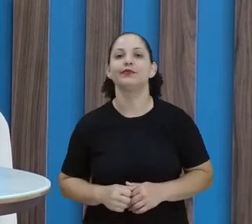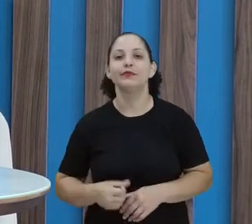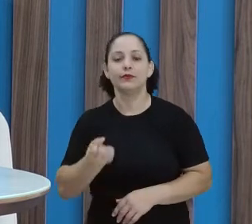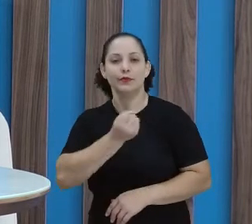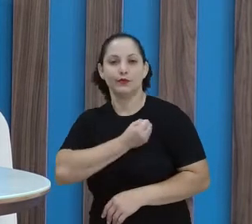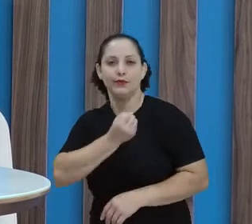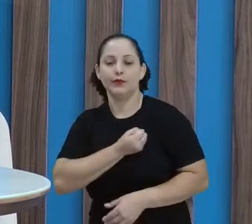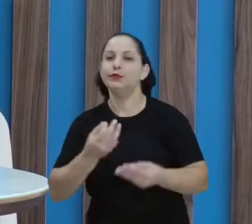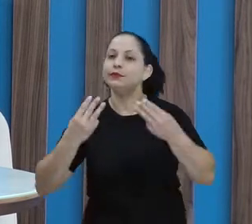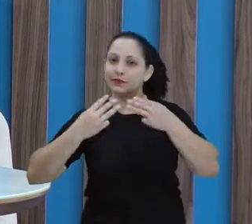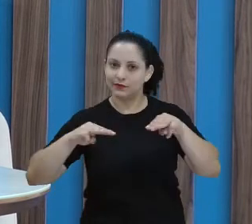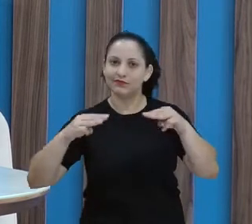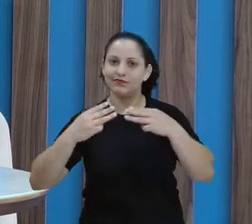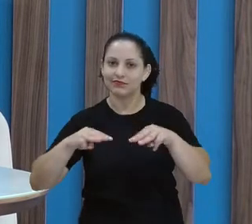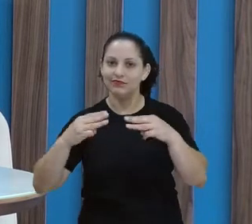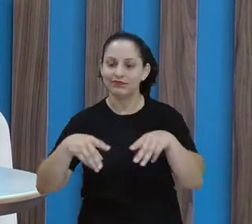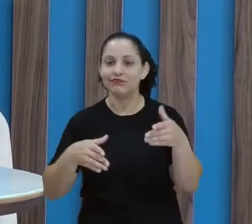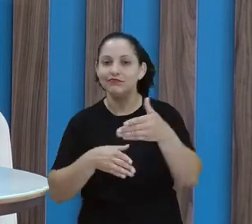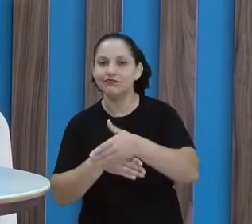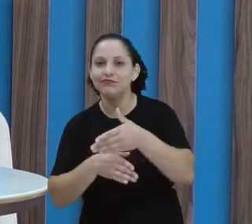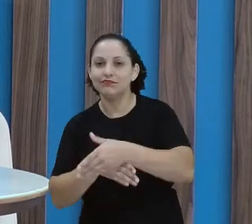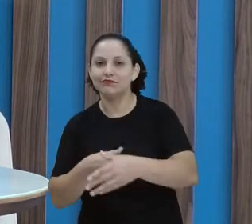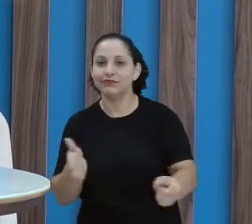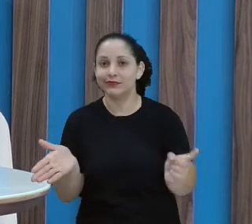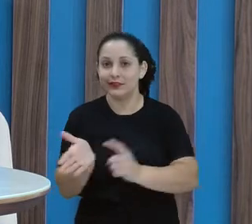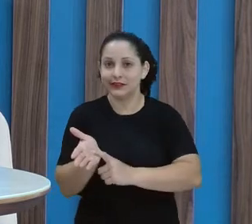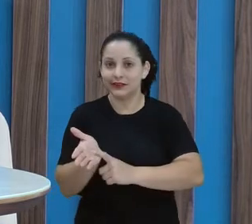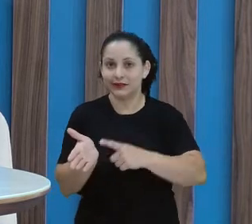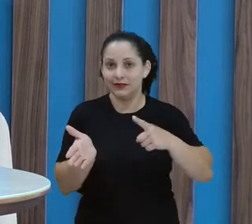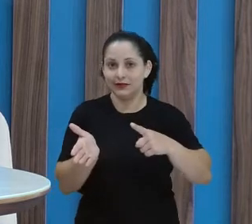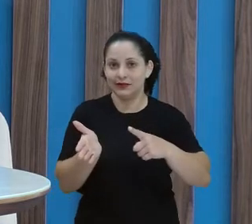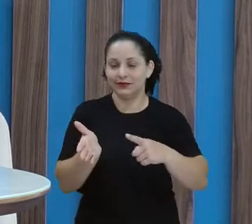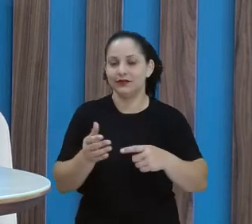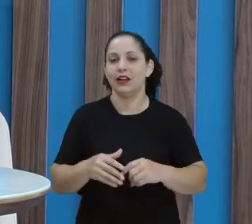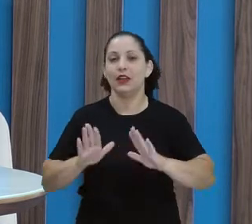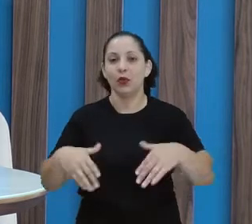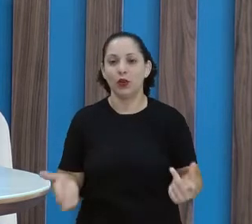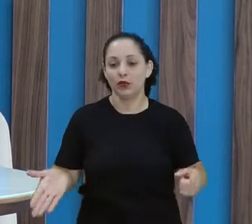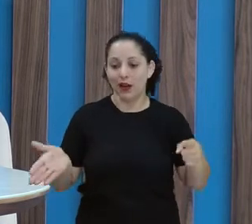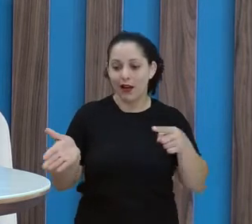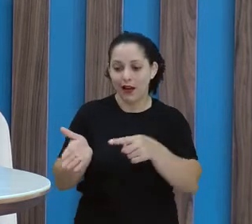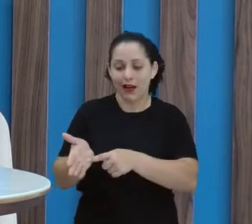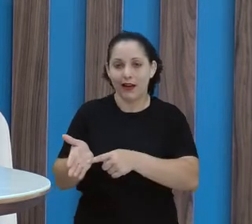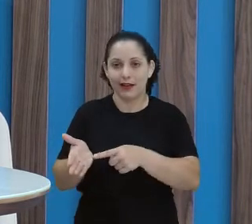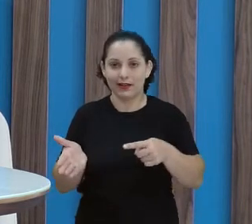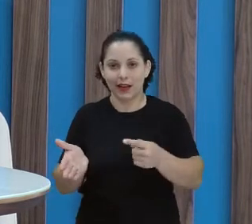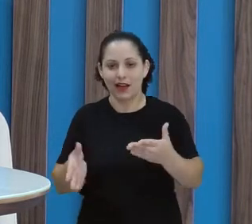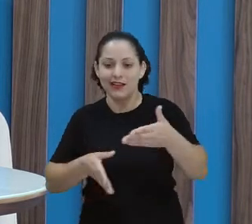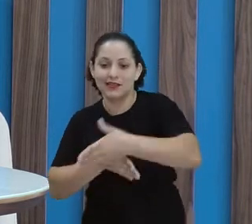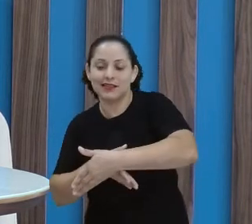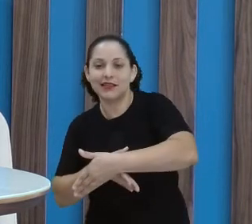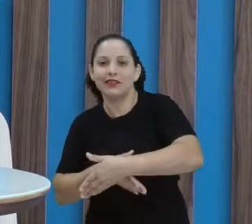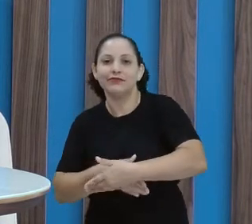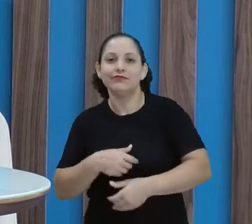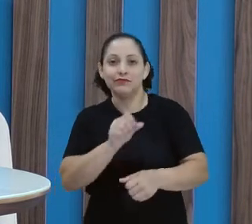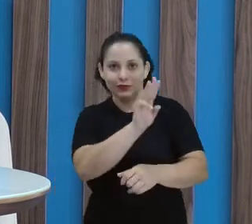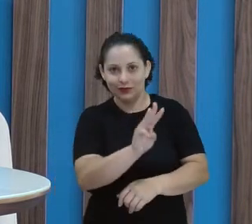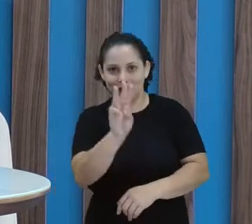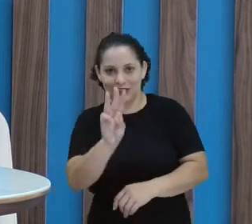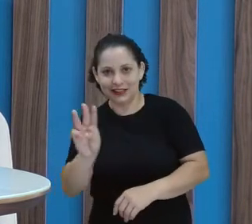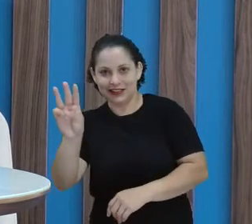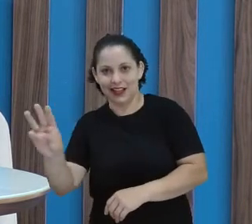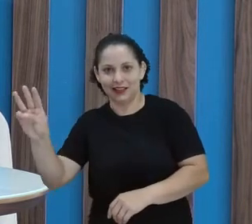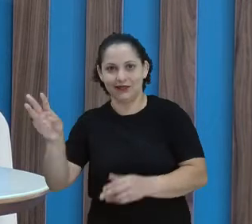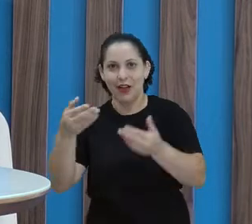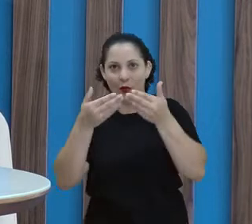número da sua matrícula e aperta na teclinha Enter. Depois que você apertar, vai entrar direto na Árvore do Livro. E aí você vai